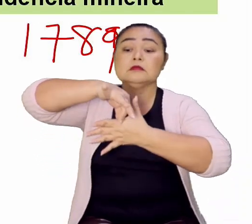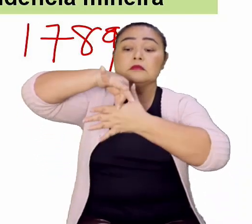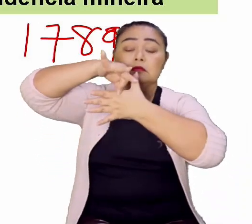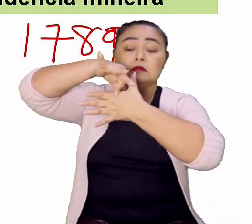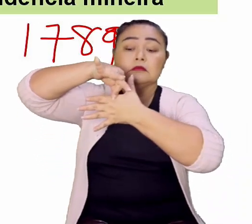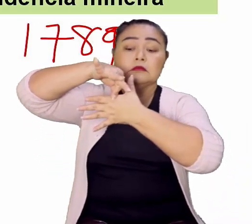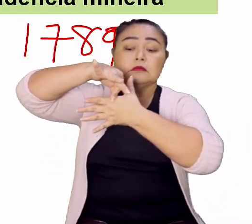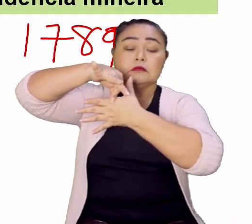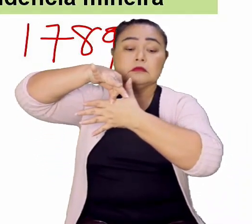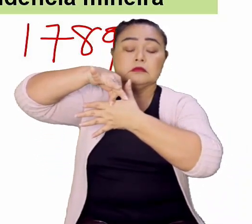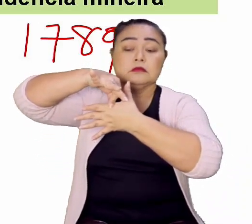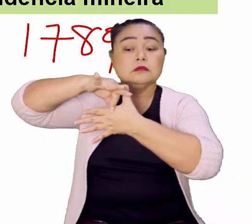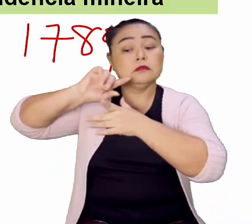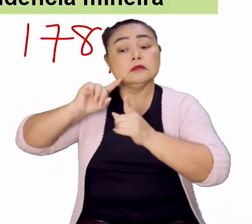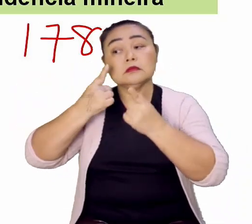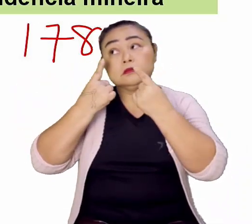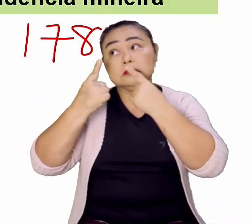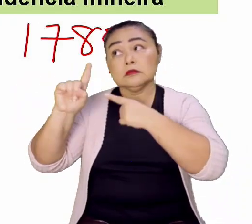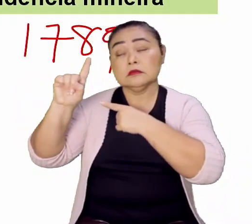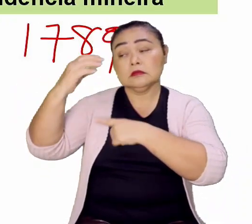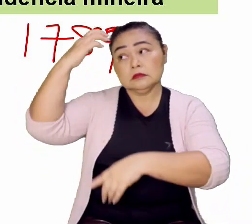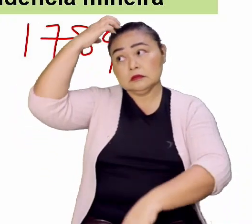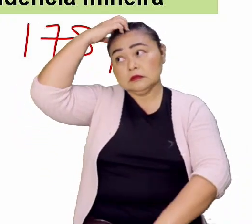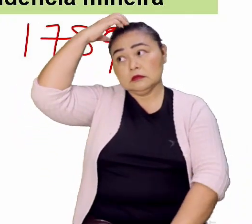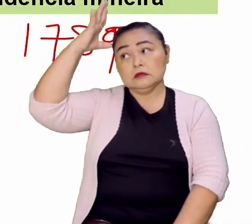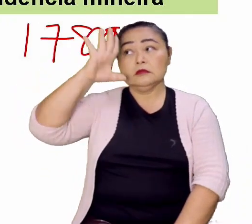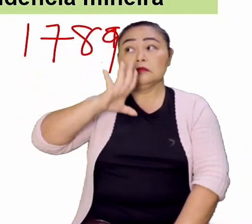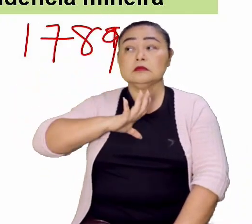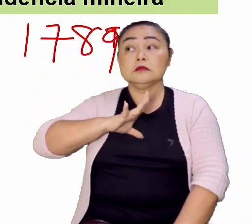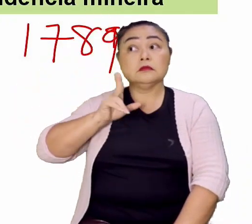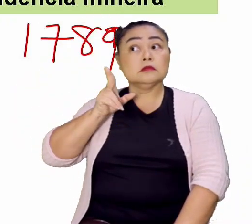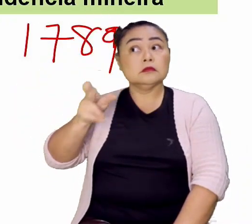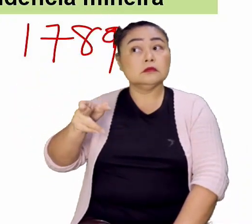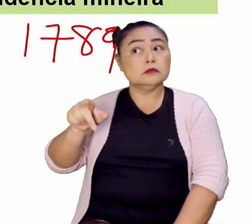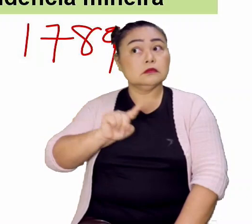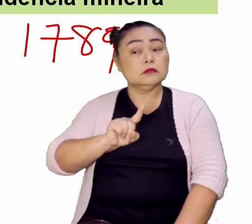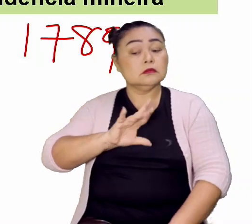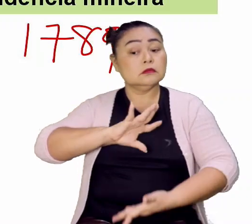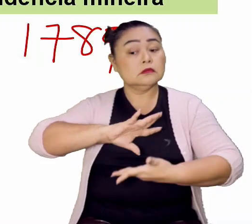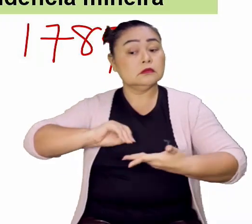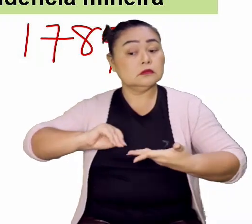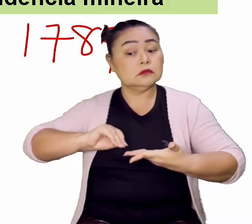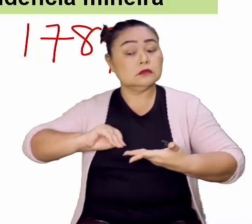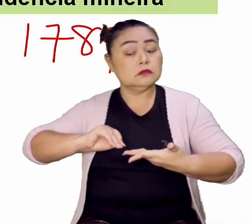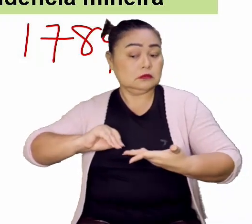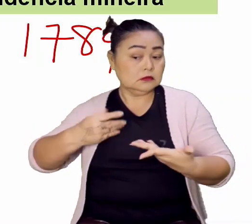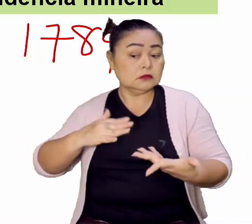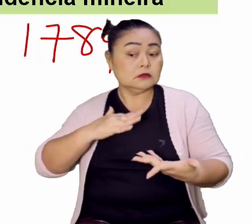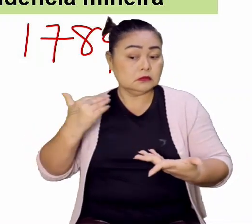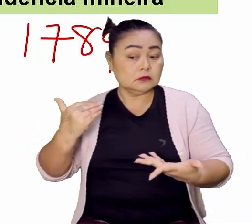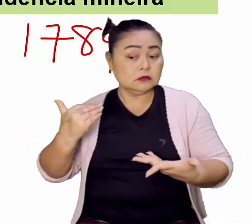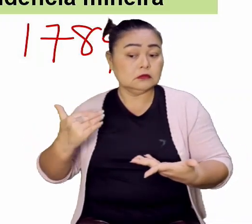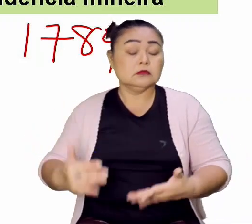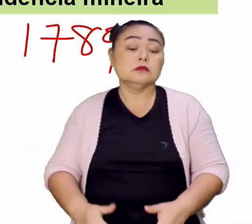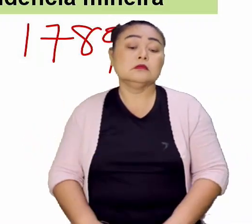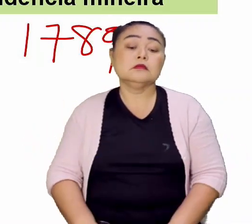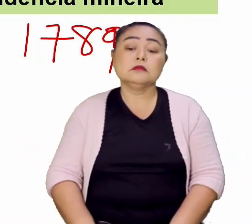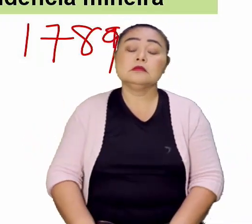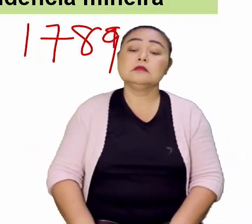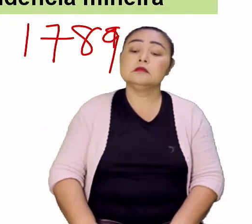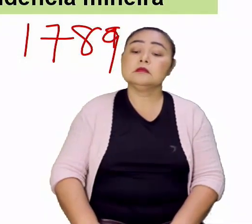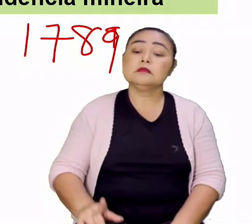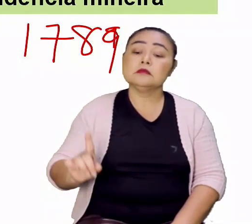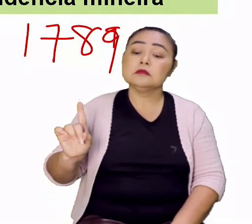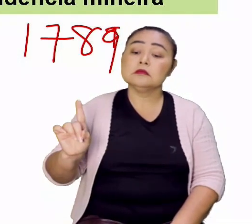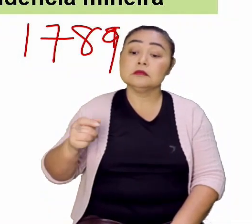mão contra a coroa portuguesa vai ter o mesmo destino. O mesmo fim. Então, era uma